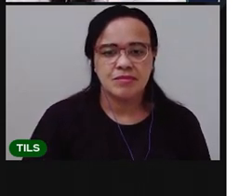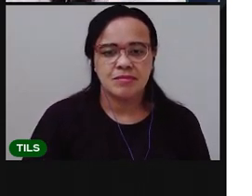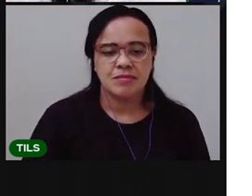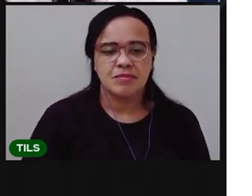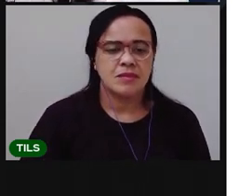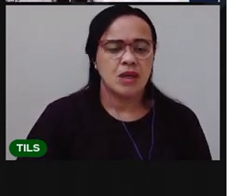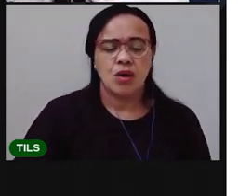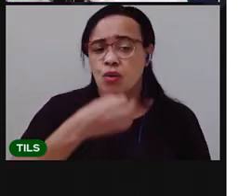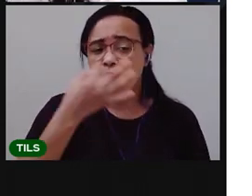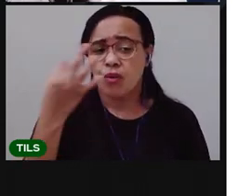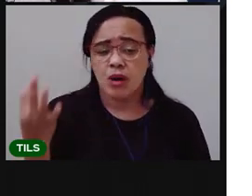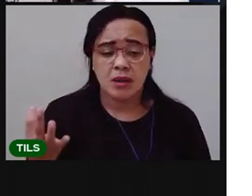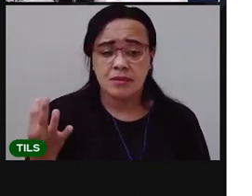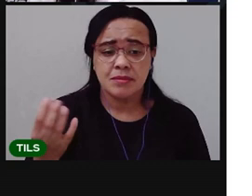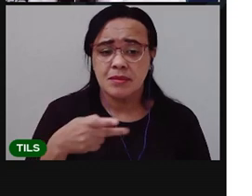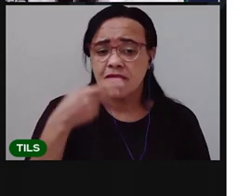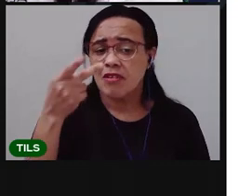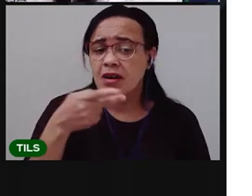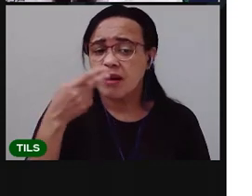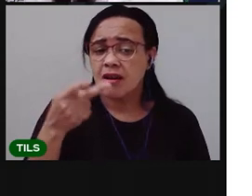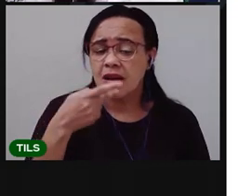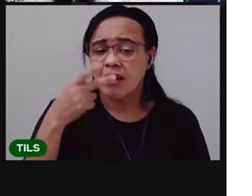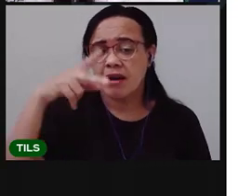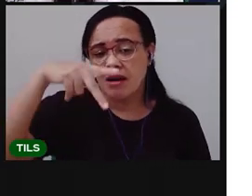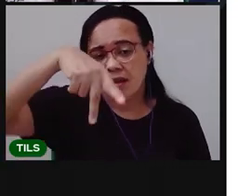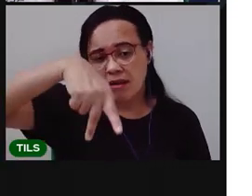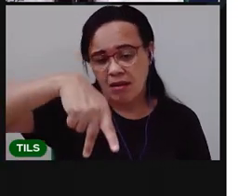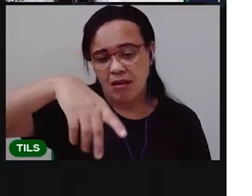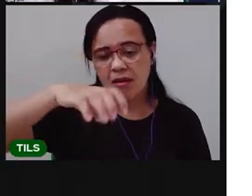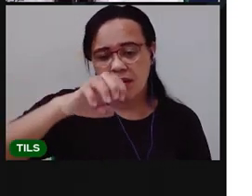Peixinho. Quantas vezes a gente abre a boca pra falar essa palavra?